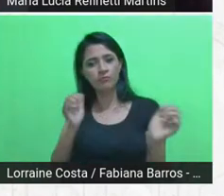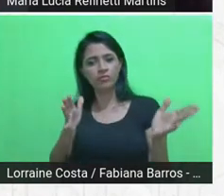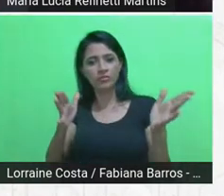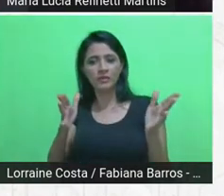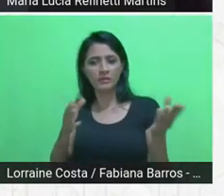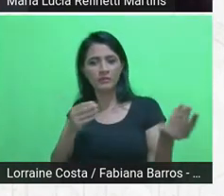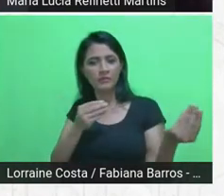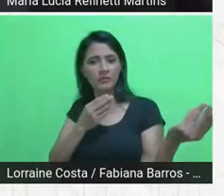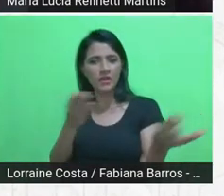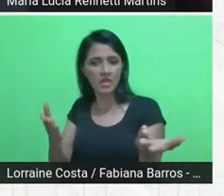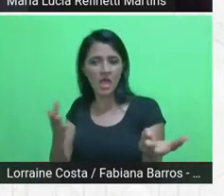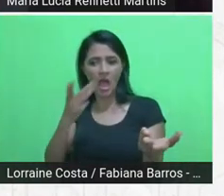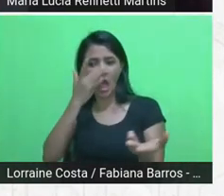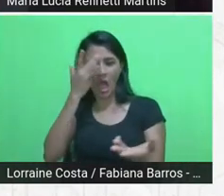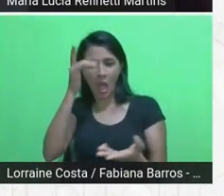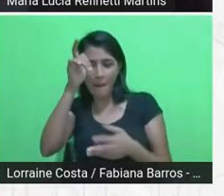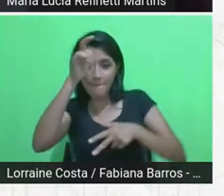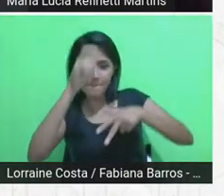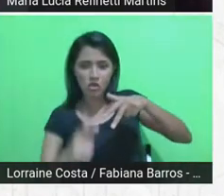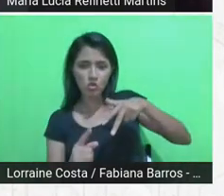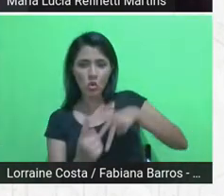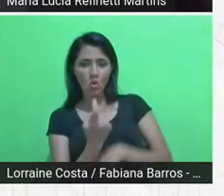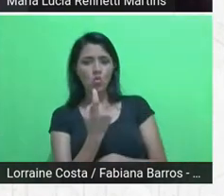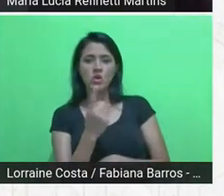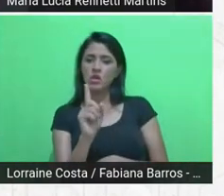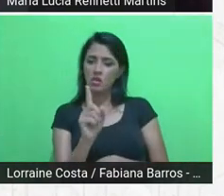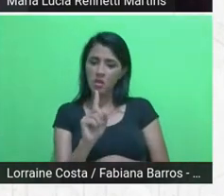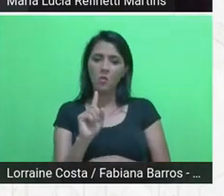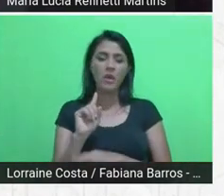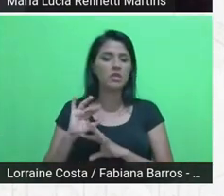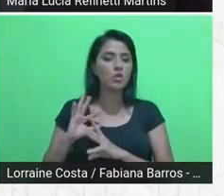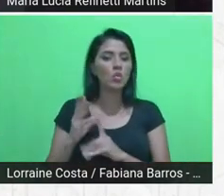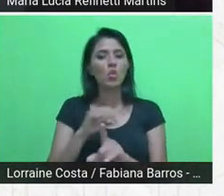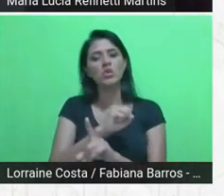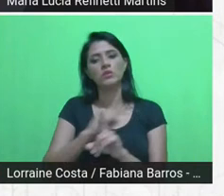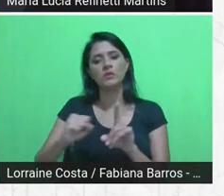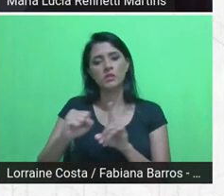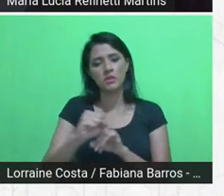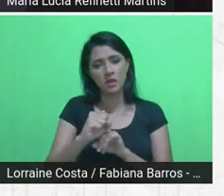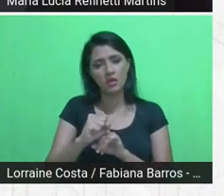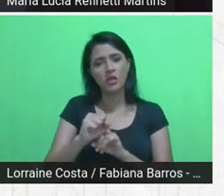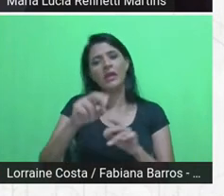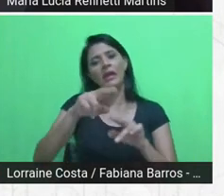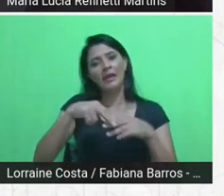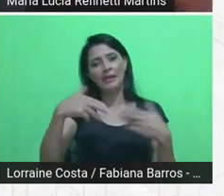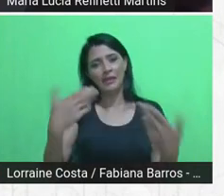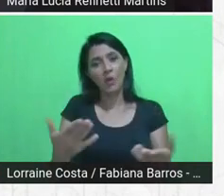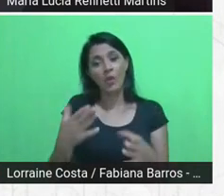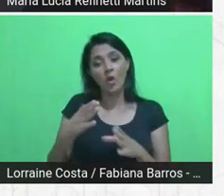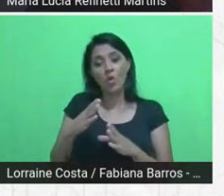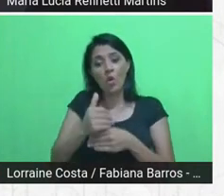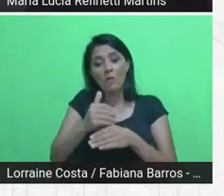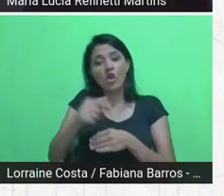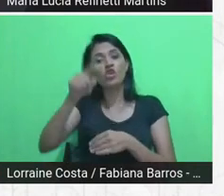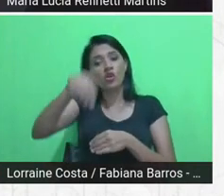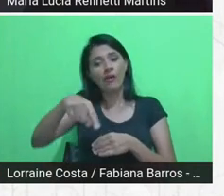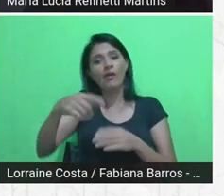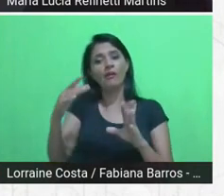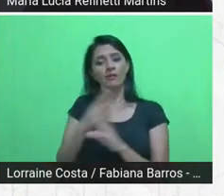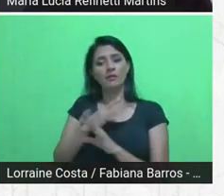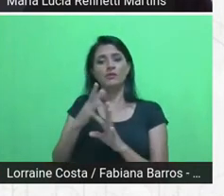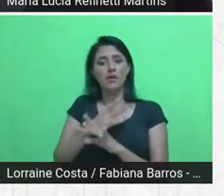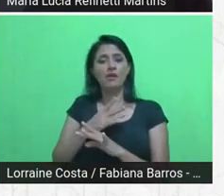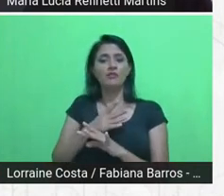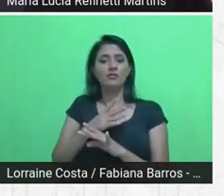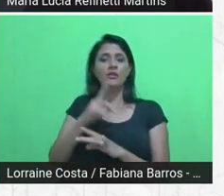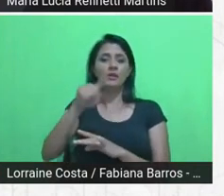mas à sociedade e, portanto, o laboratório é a cidade, eu acho que isso está mais do que expresso em todos